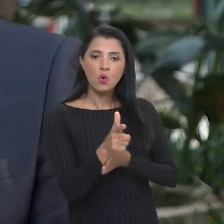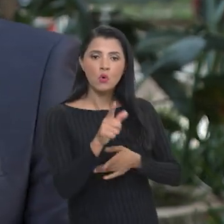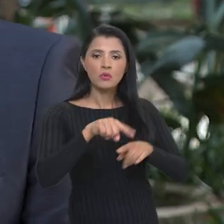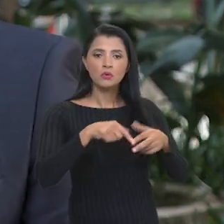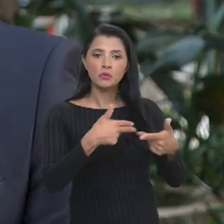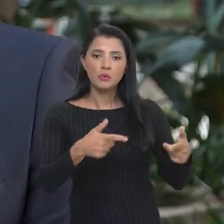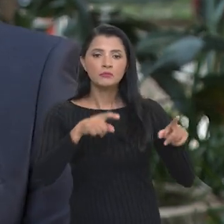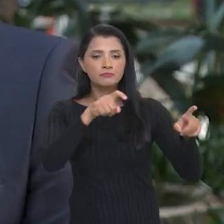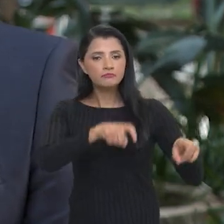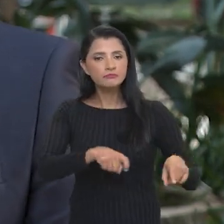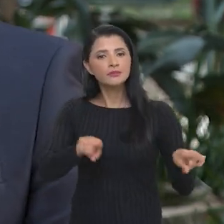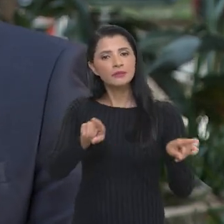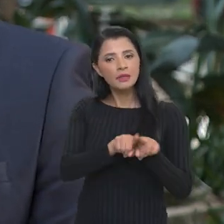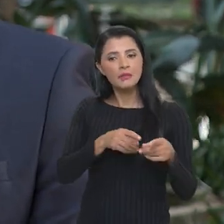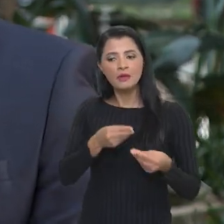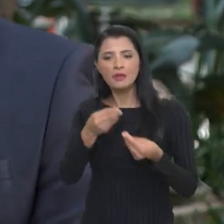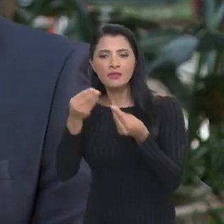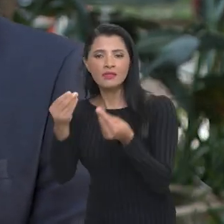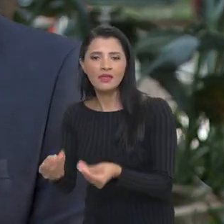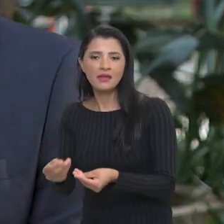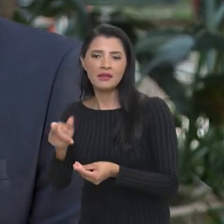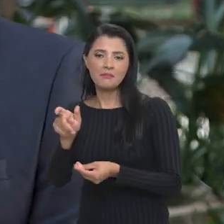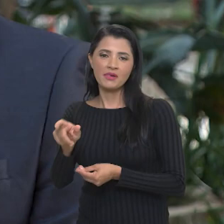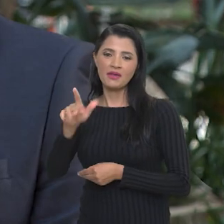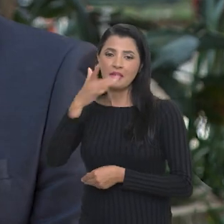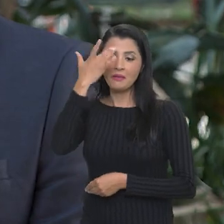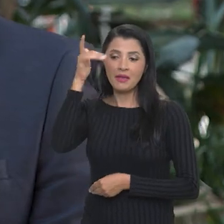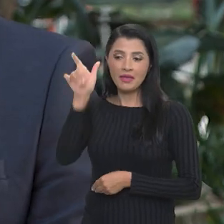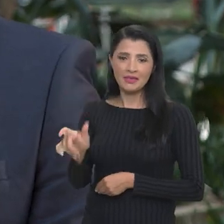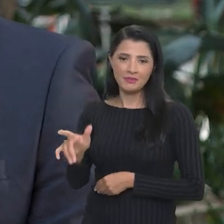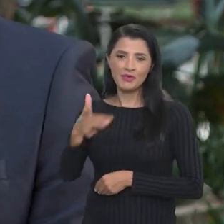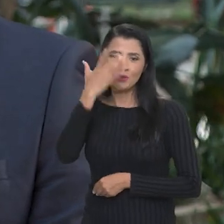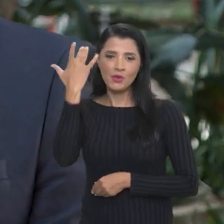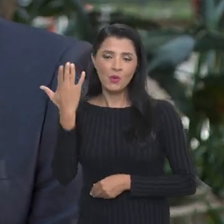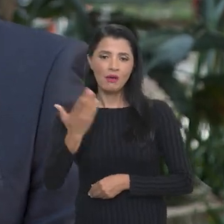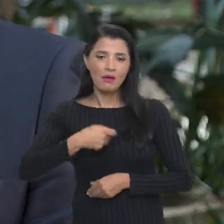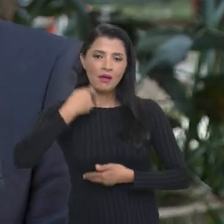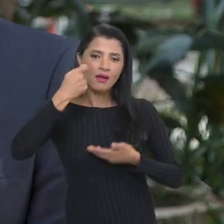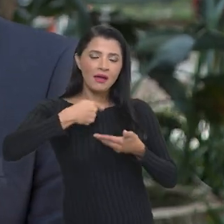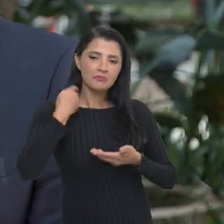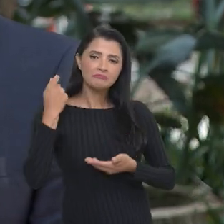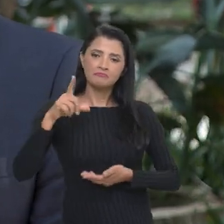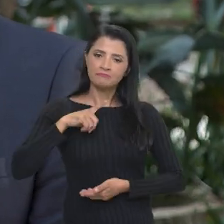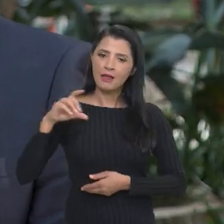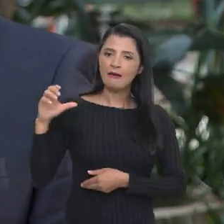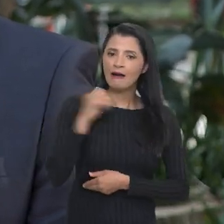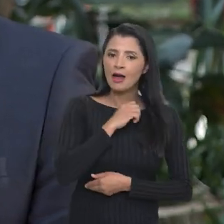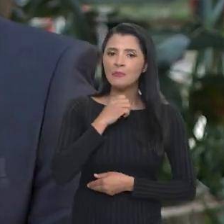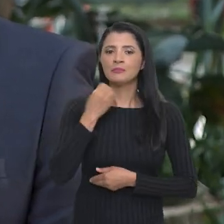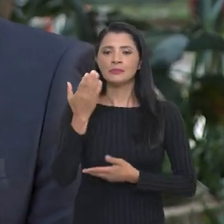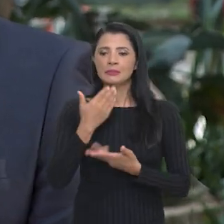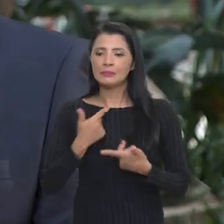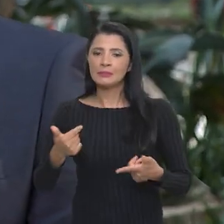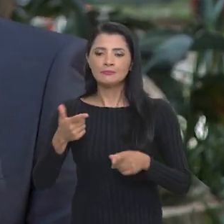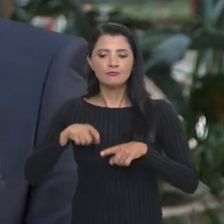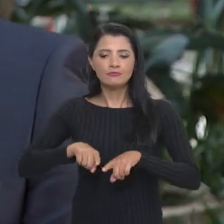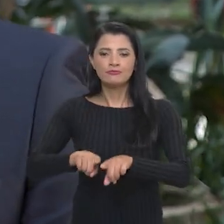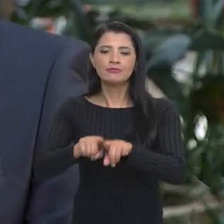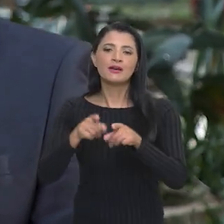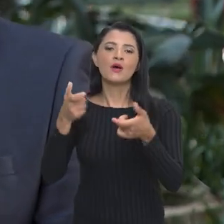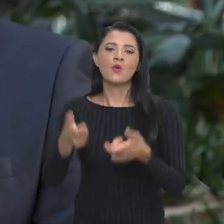compra de produtos agrícolas, ela também faz a entrega para que esta alimentação chegue de uma forma rápida e